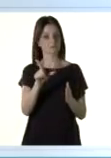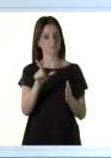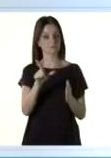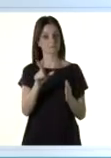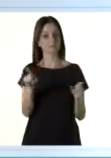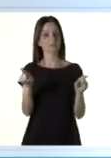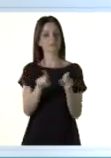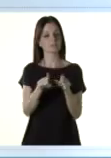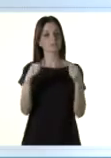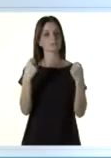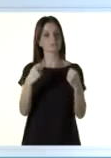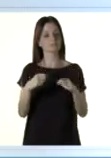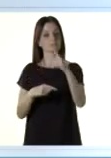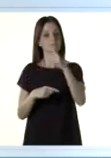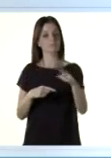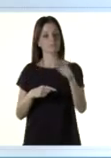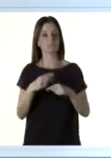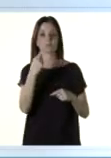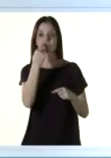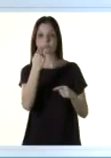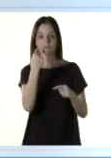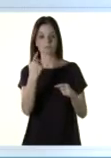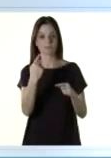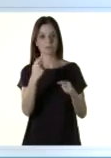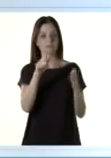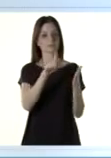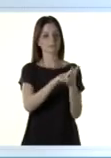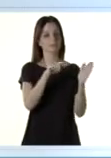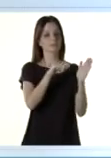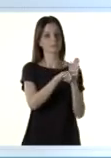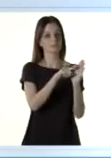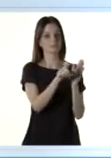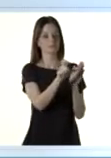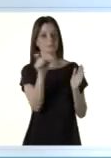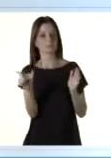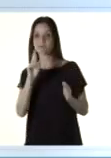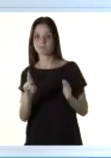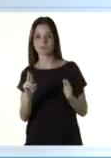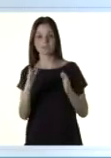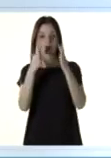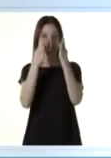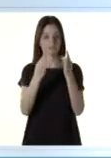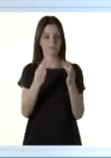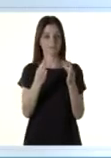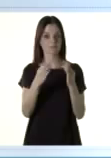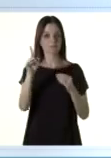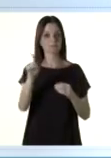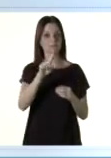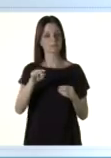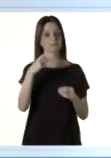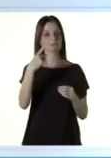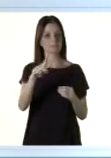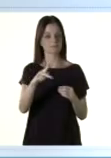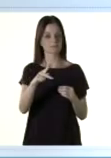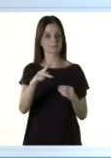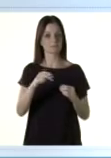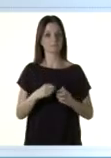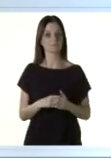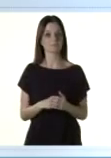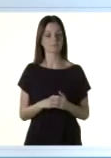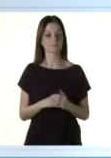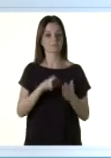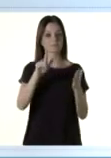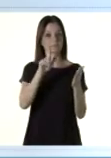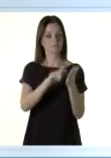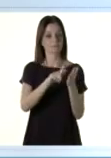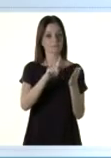recebeu. Você também deve marcar a cor de seu caderno de questões no cartão de respostas. Preste atenção nas opções e marque